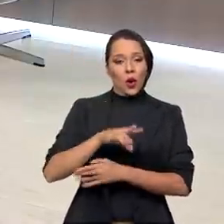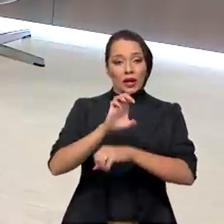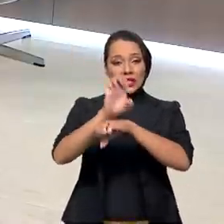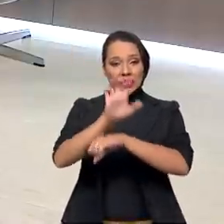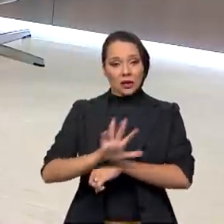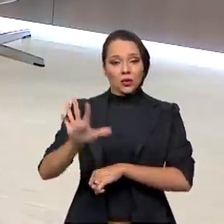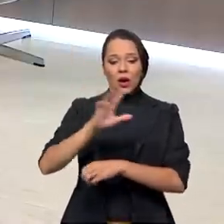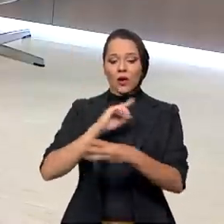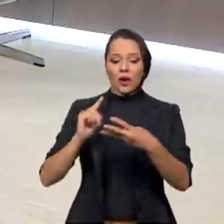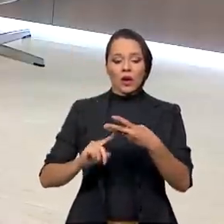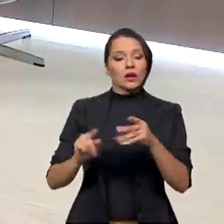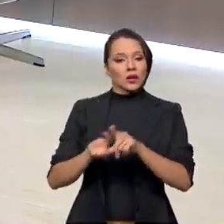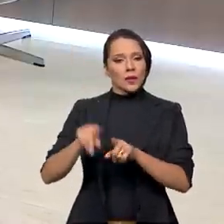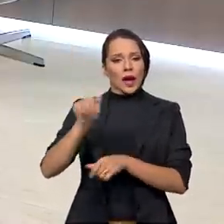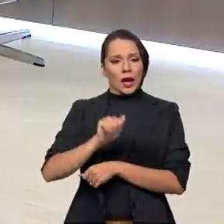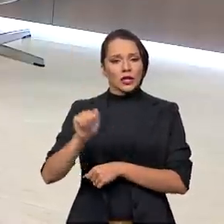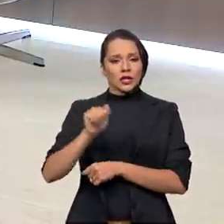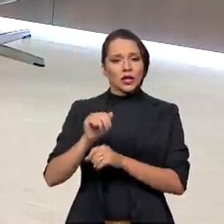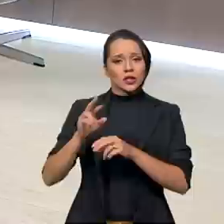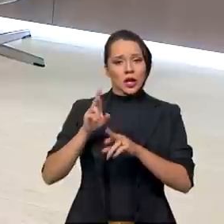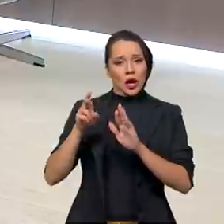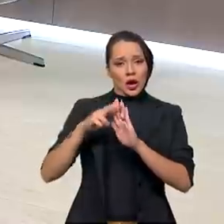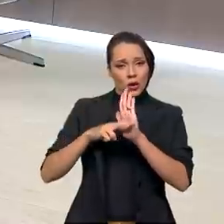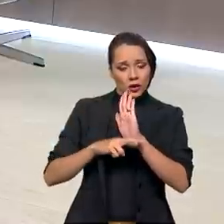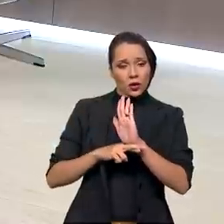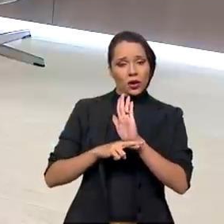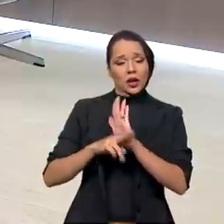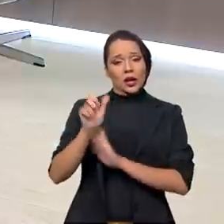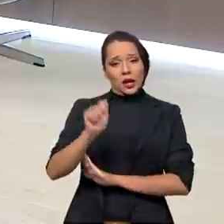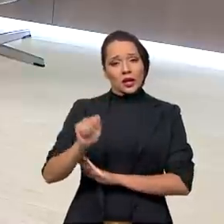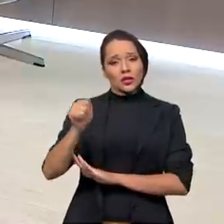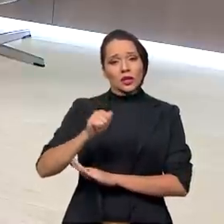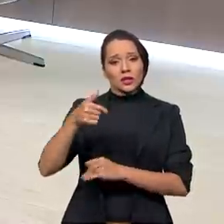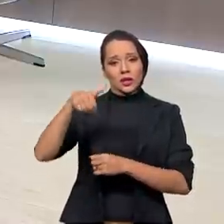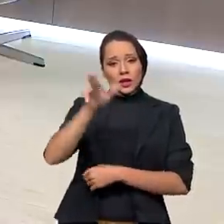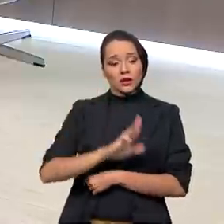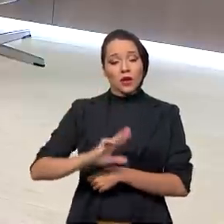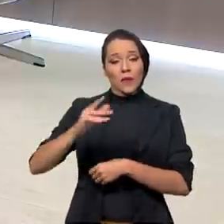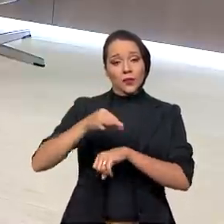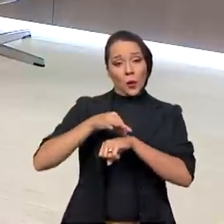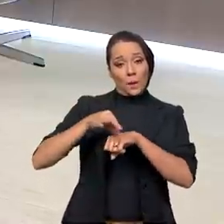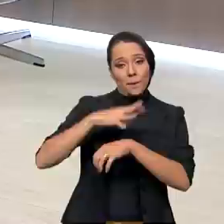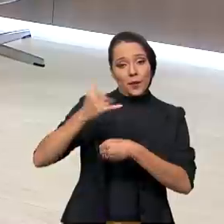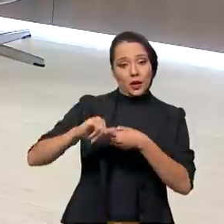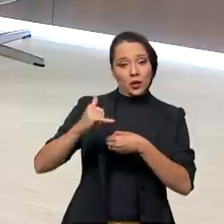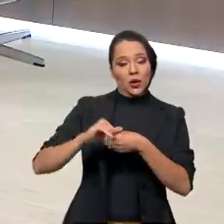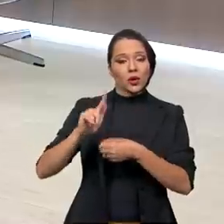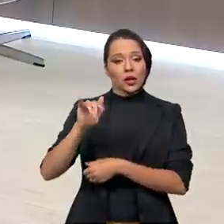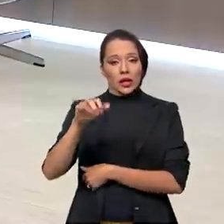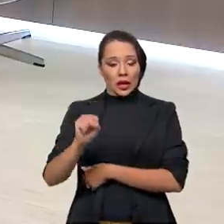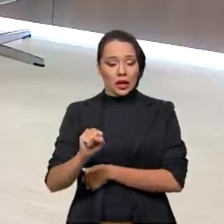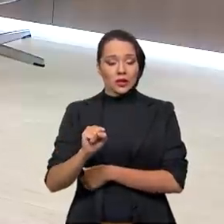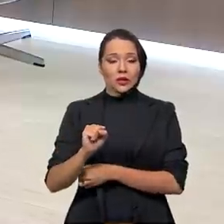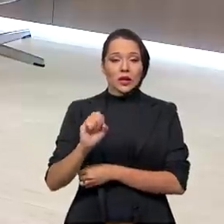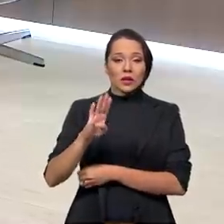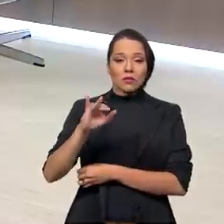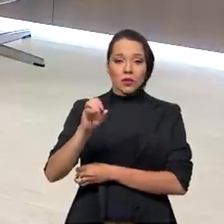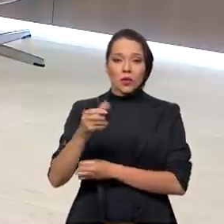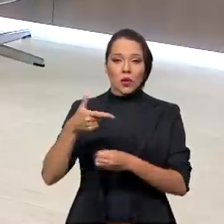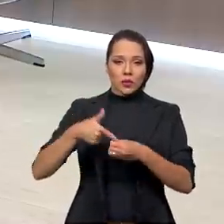também a nossa agência reguladora, a Agência Nacional do Petróleo, Gás Natural e Biocombustíveis, todos esses órgãos têm feito